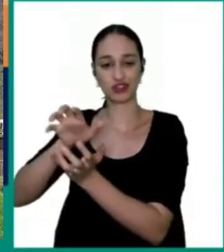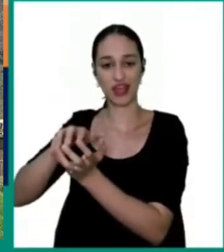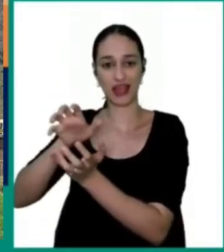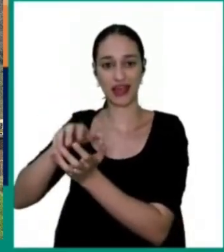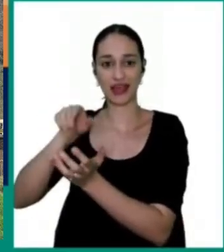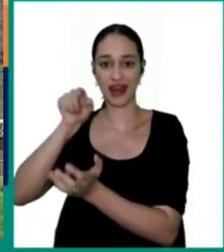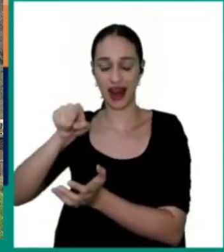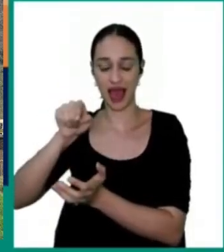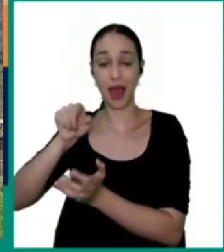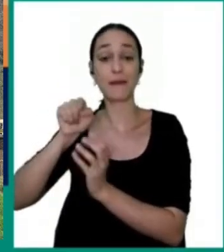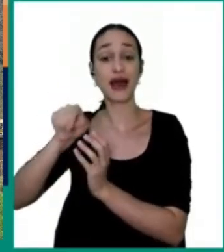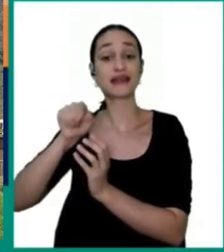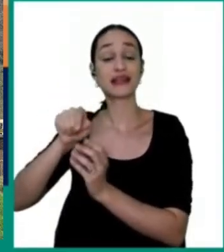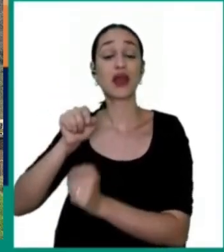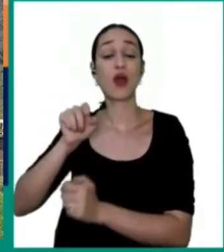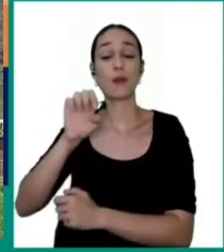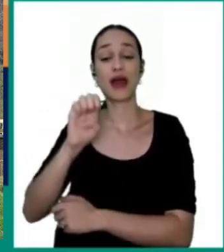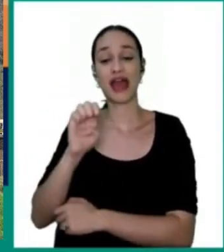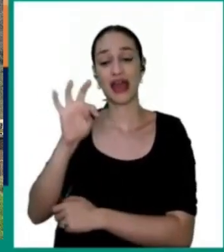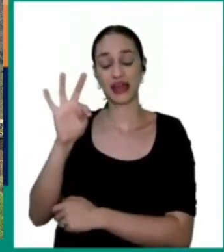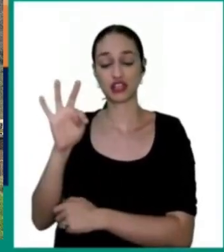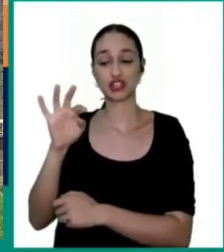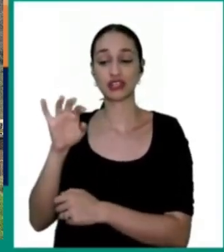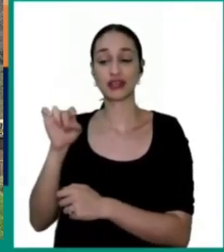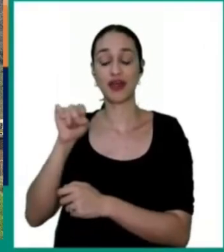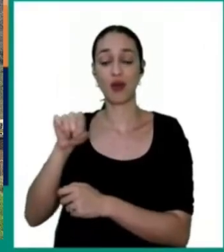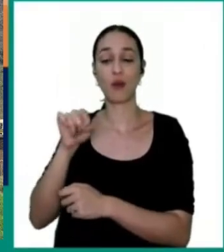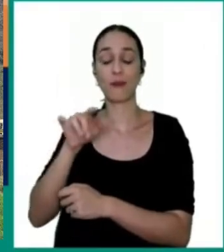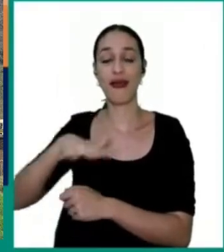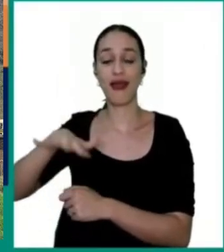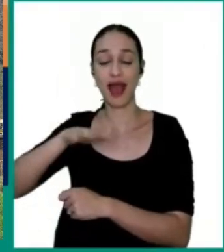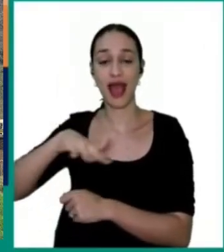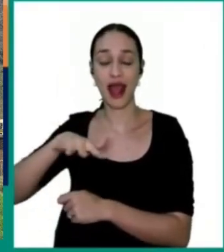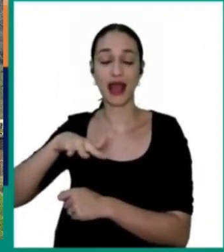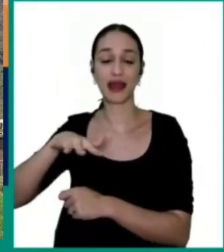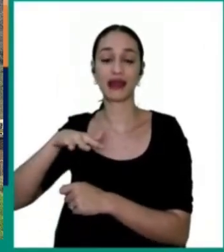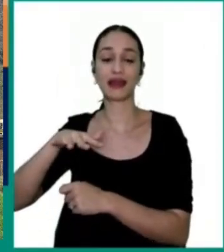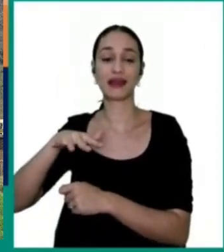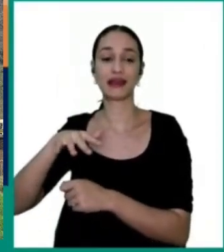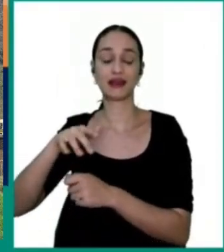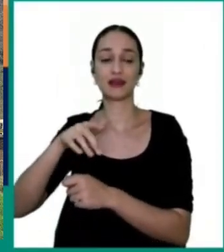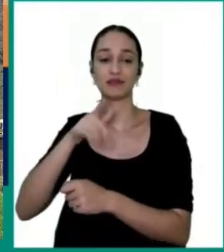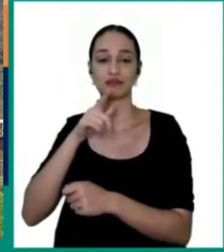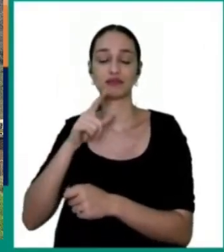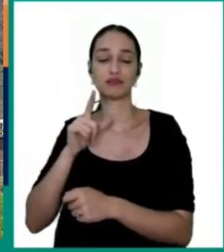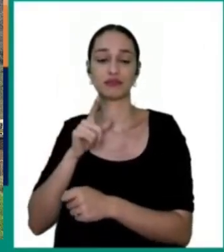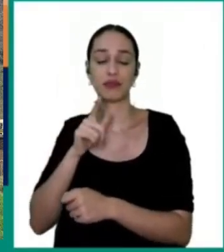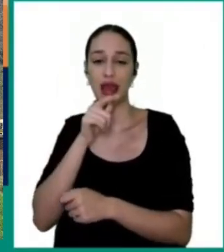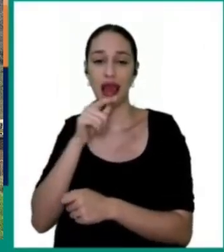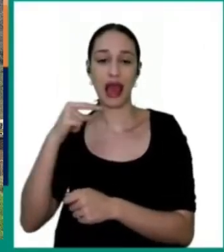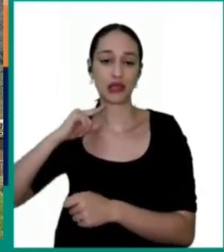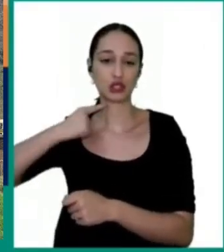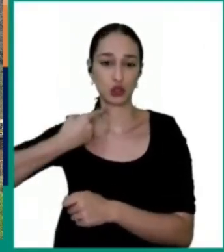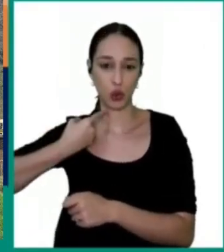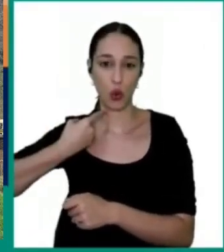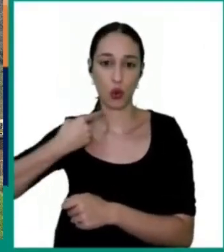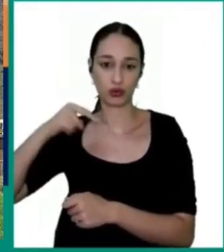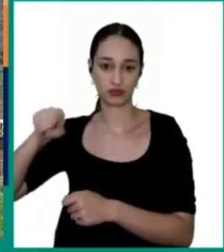uma ET, ou uma estação de tratamento de esgoto, que atende a vila Antônio Pereira, antiga vila Samarco.